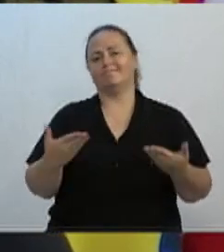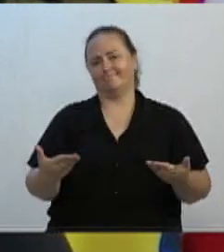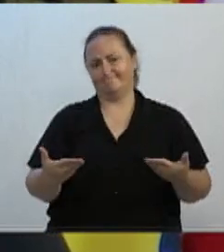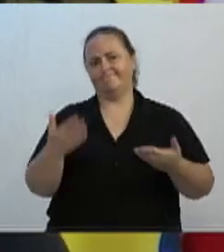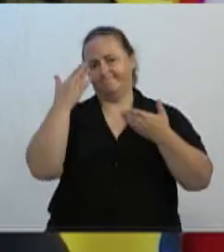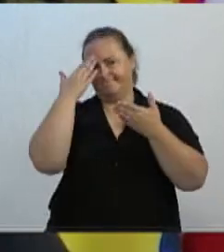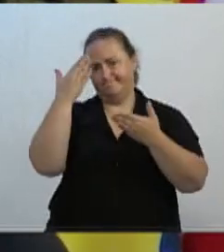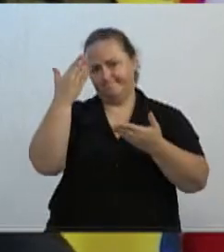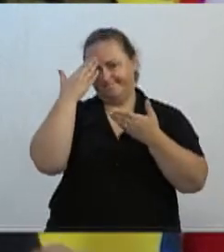Seria isso.